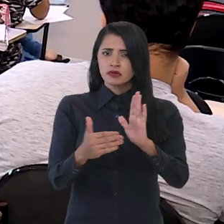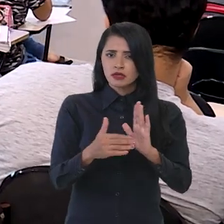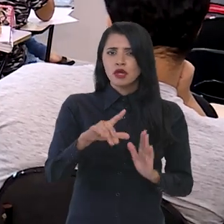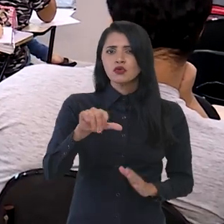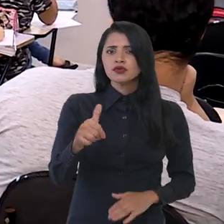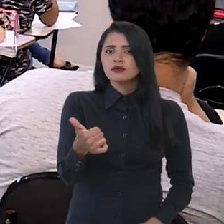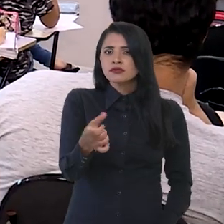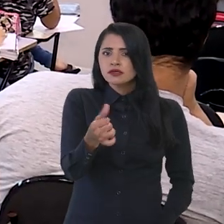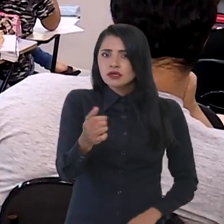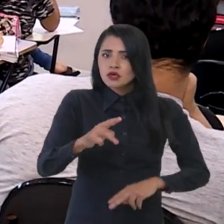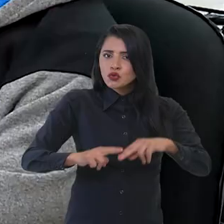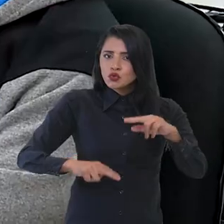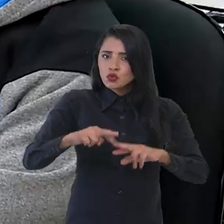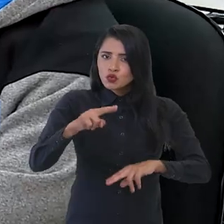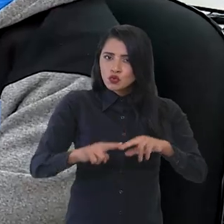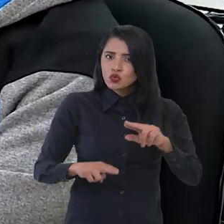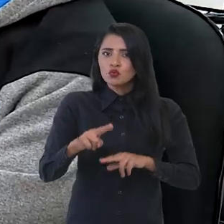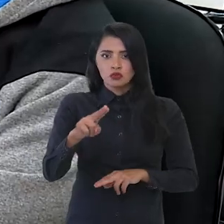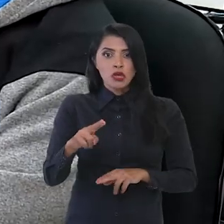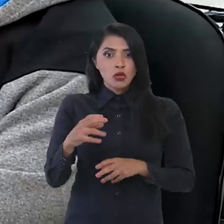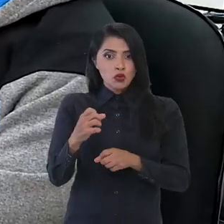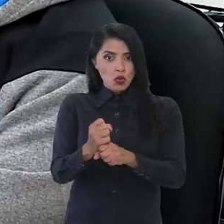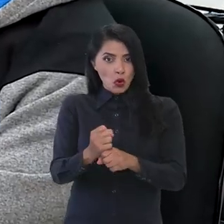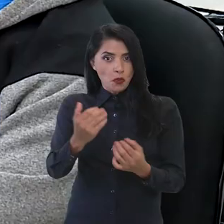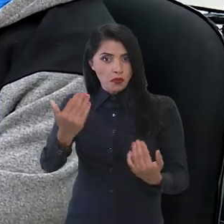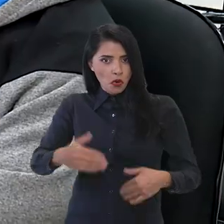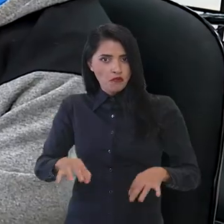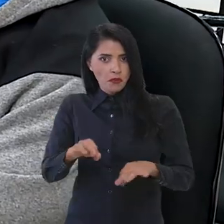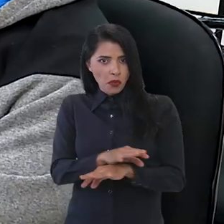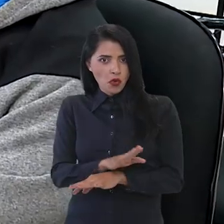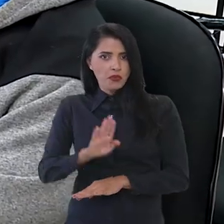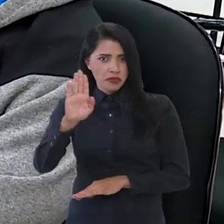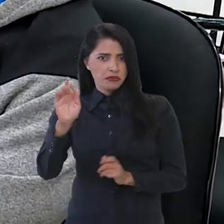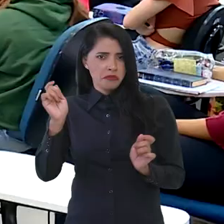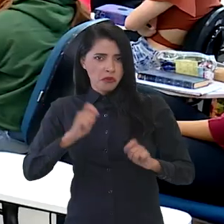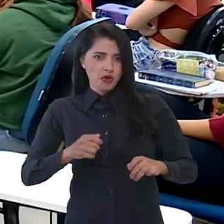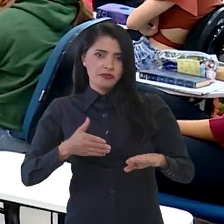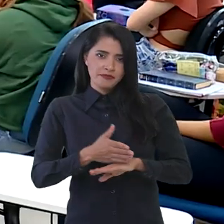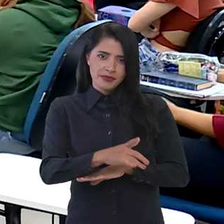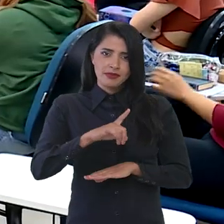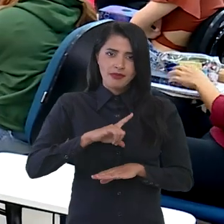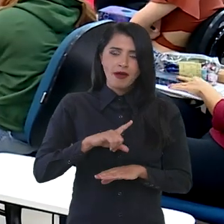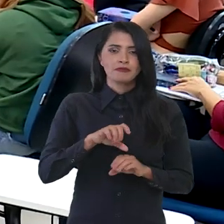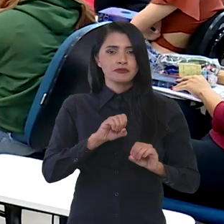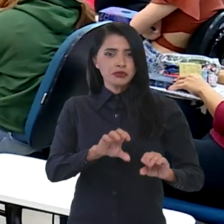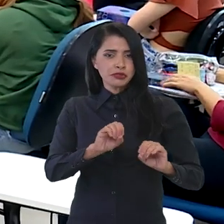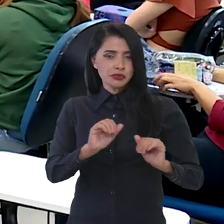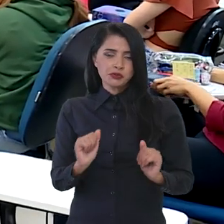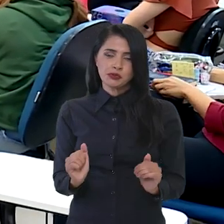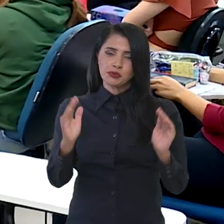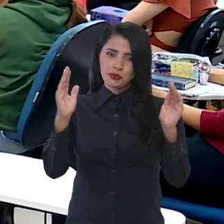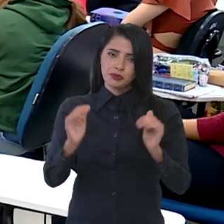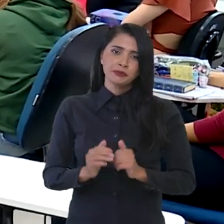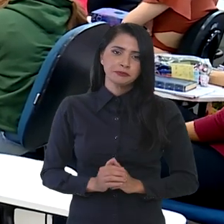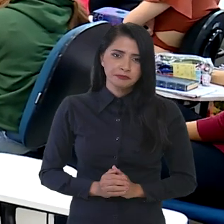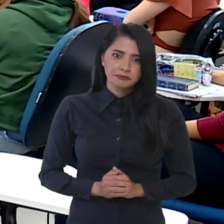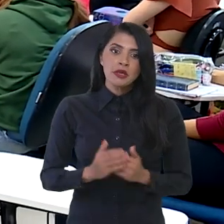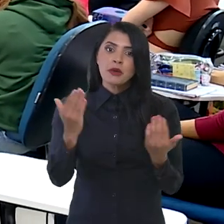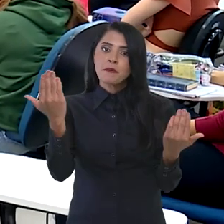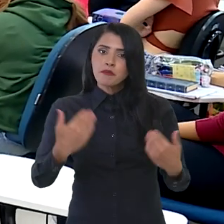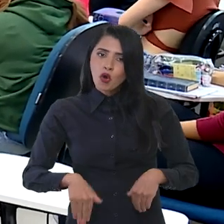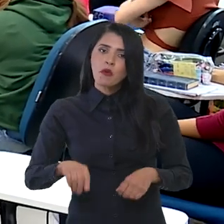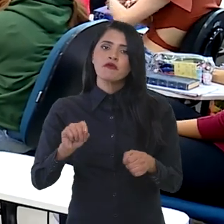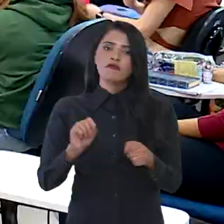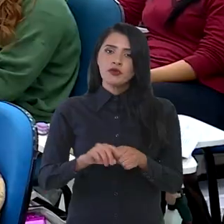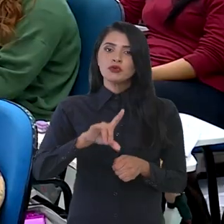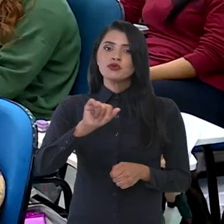prazo vai até o dia 16 de junho. Com as notas das provas, os participantes podem ingressar no Ensino Superior. O